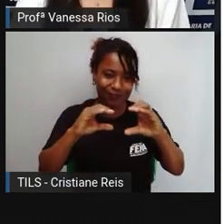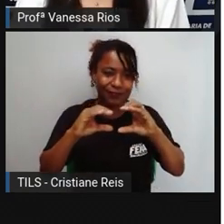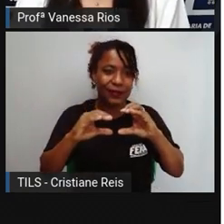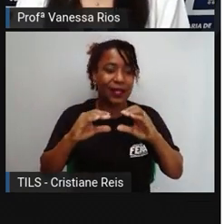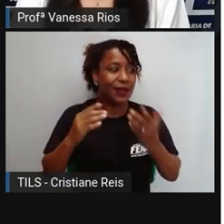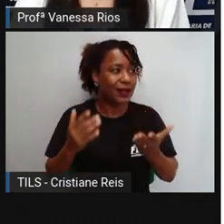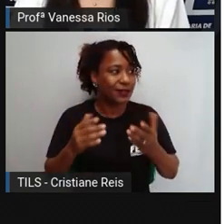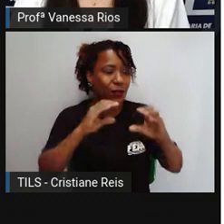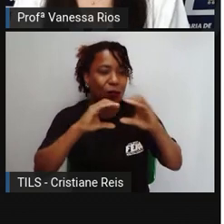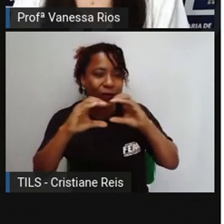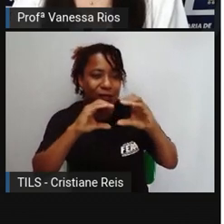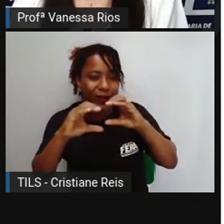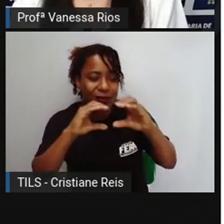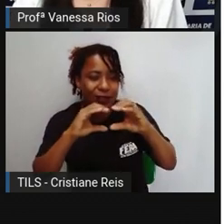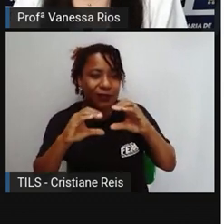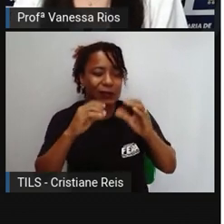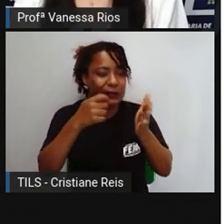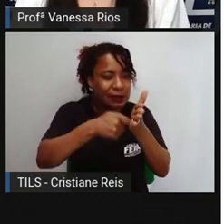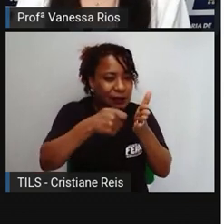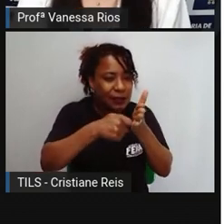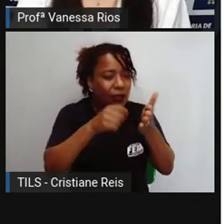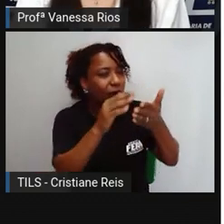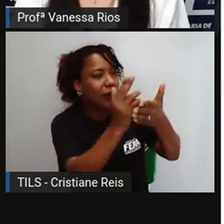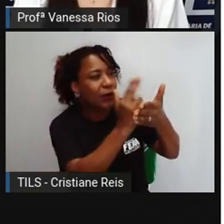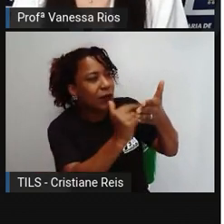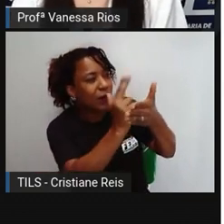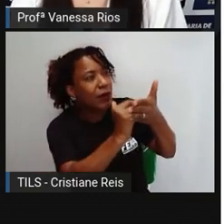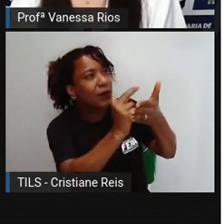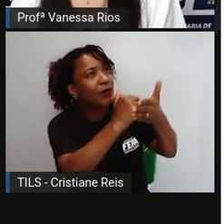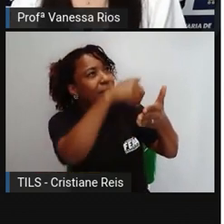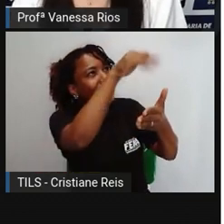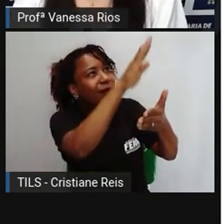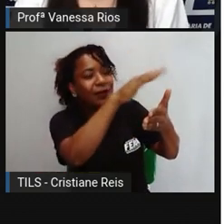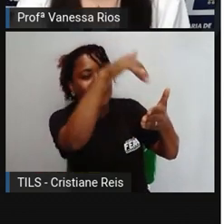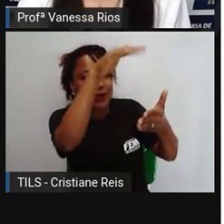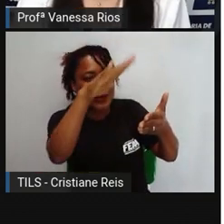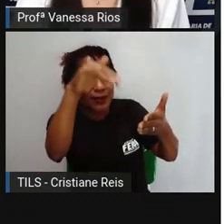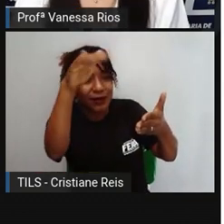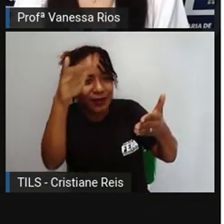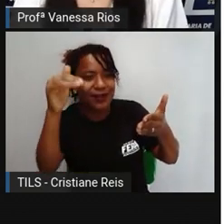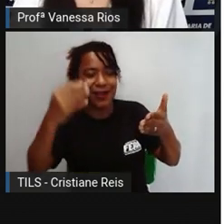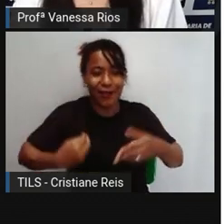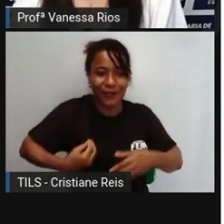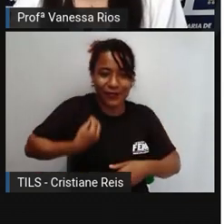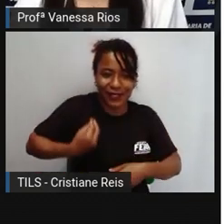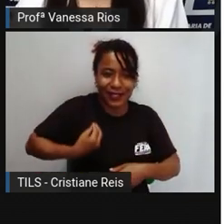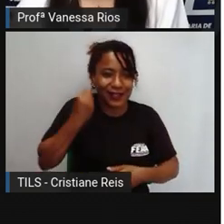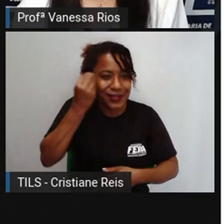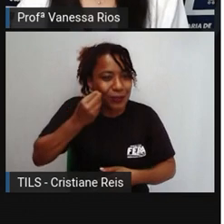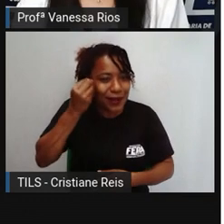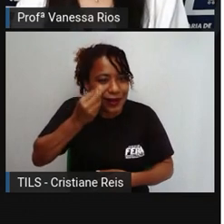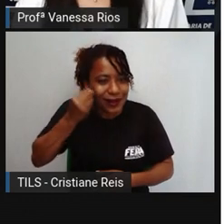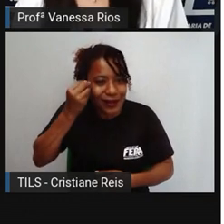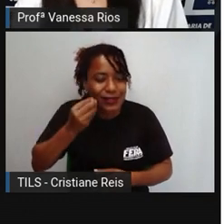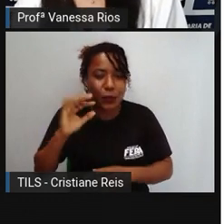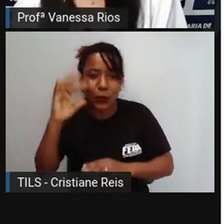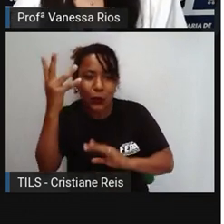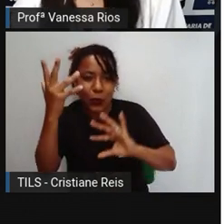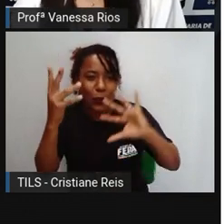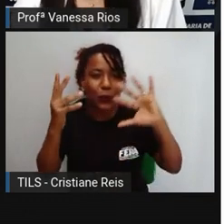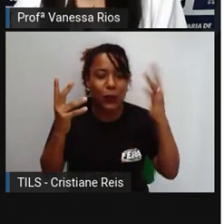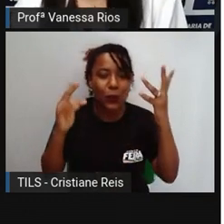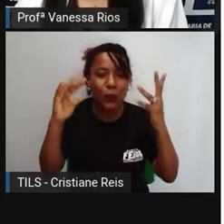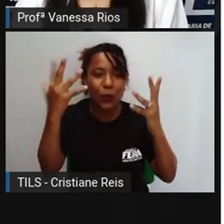tentar se comunicar, de tentar representar as suas vivências, as suas experiências, as suas atividades